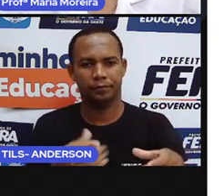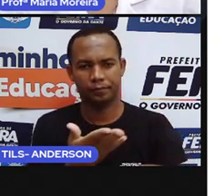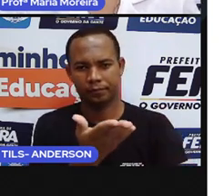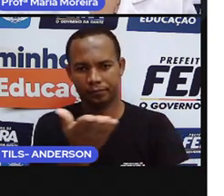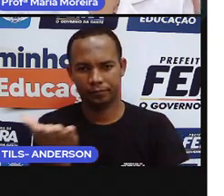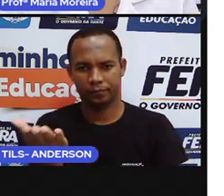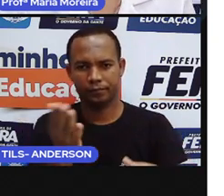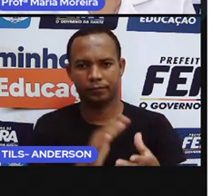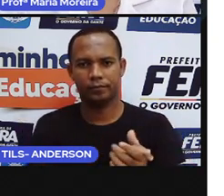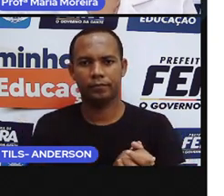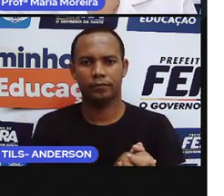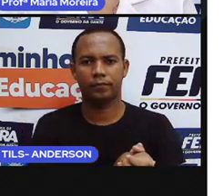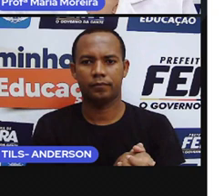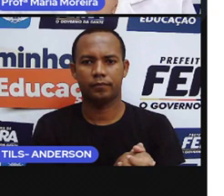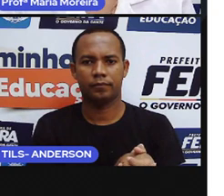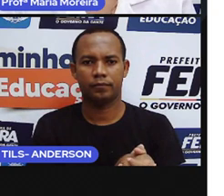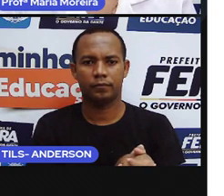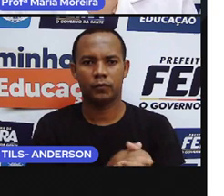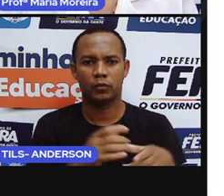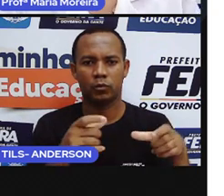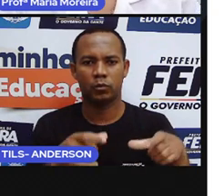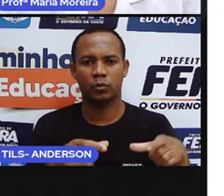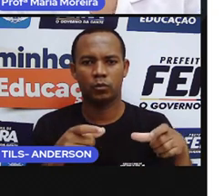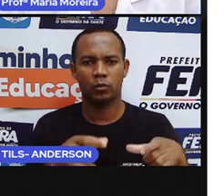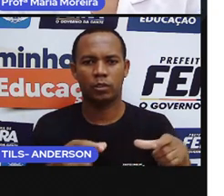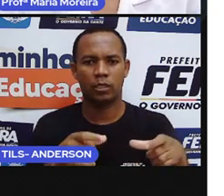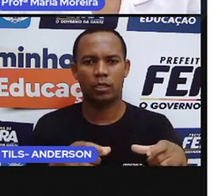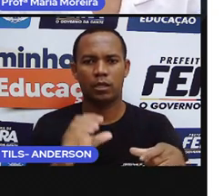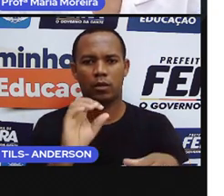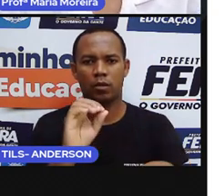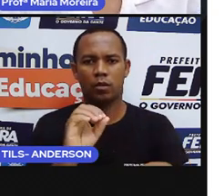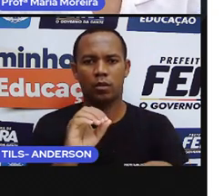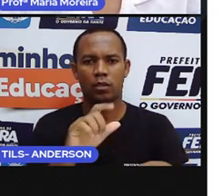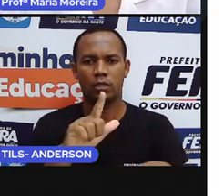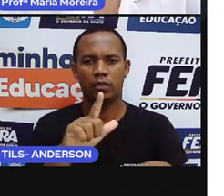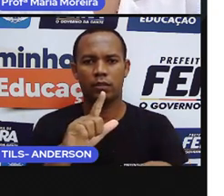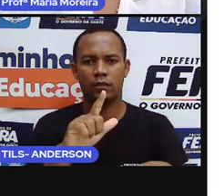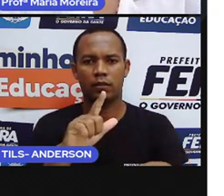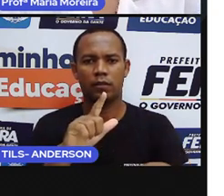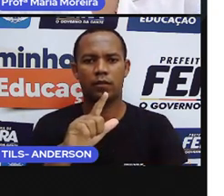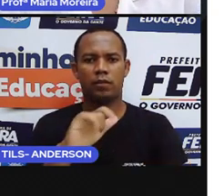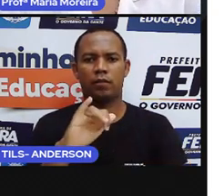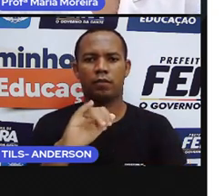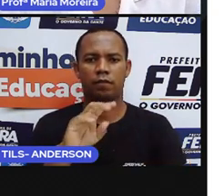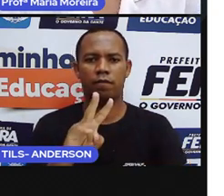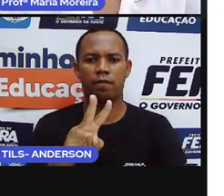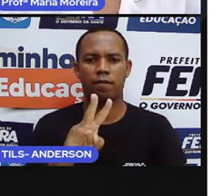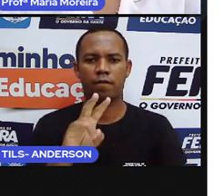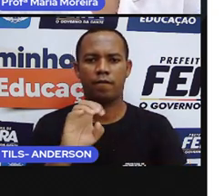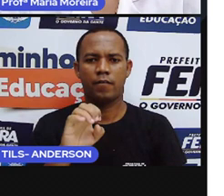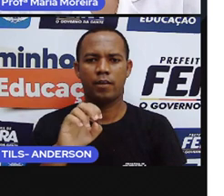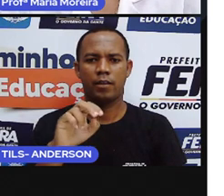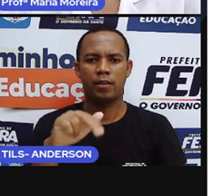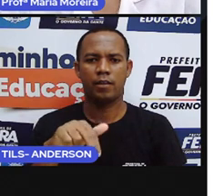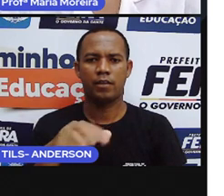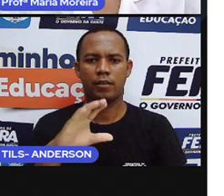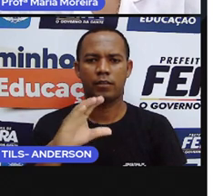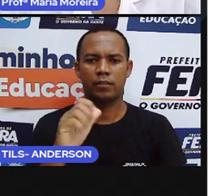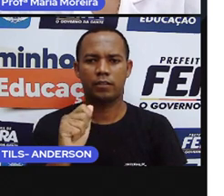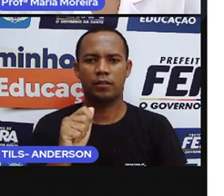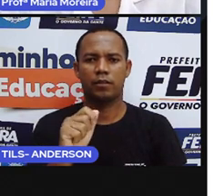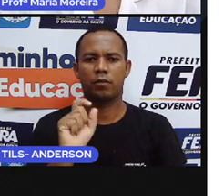Oliveira. Então, lembra que a Pró falou sobre? Agora, na cidade de Ilhéus, Bahia, divide o seu tempo entre os estudos,